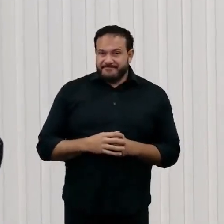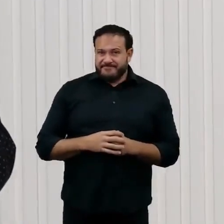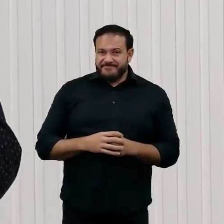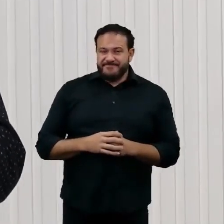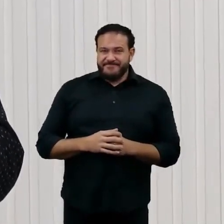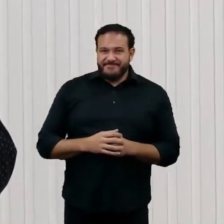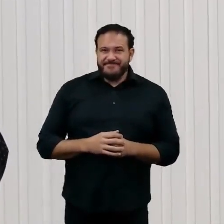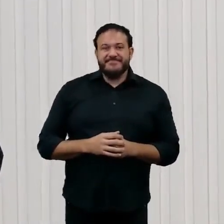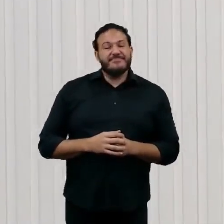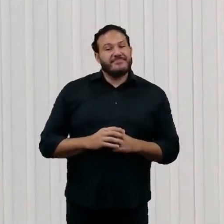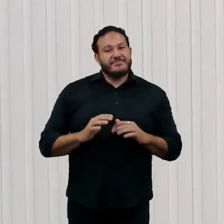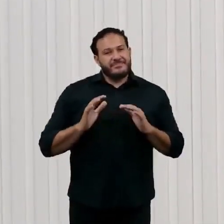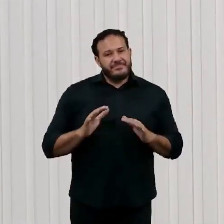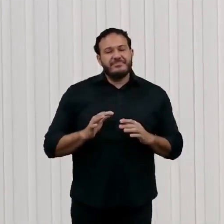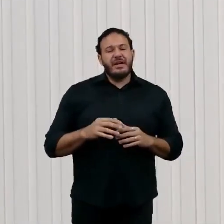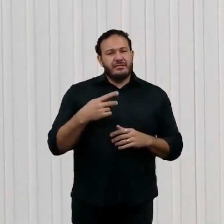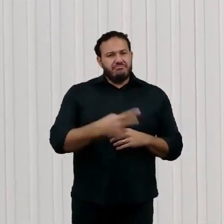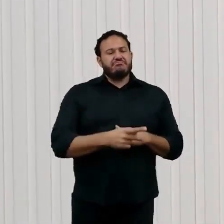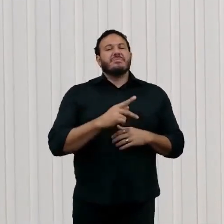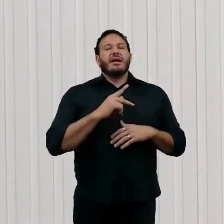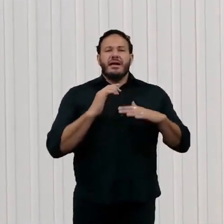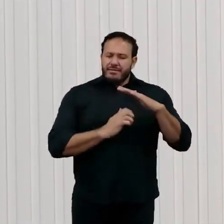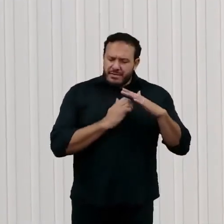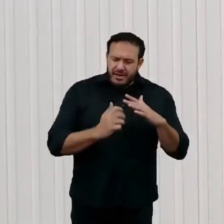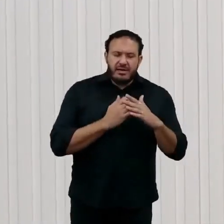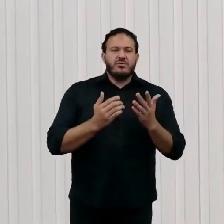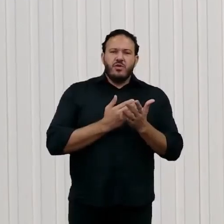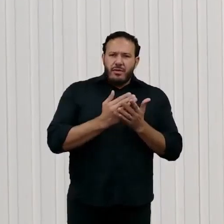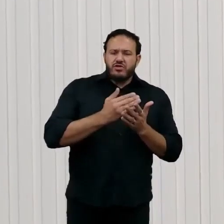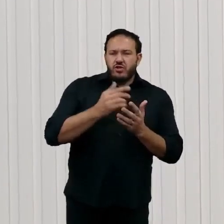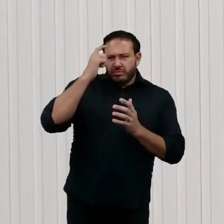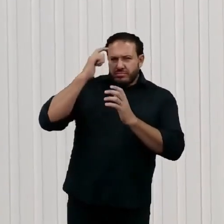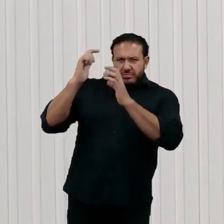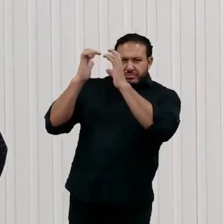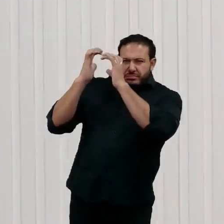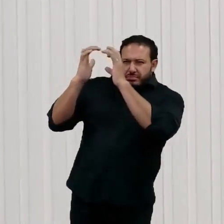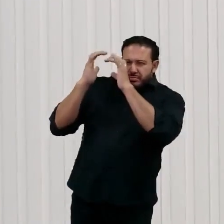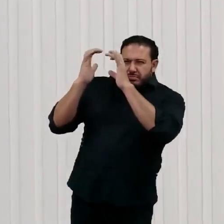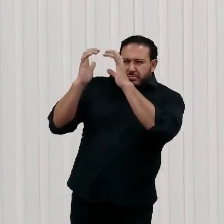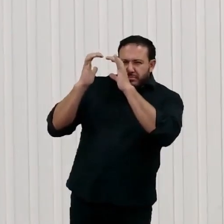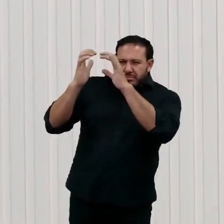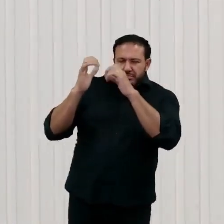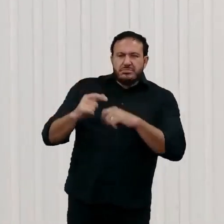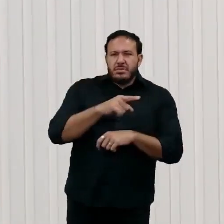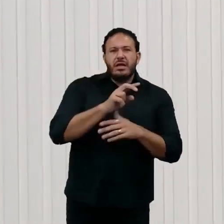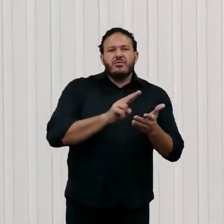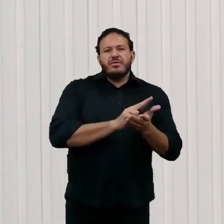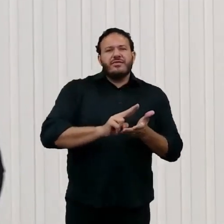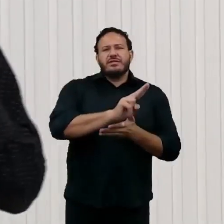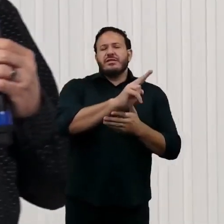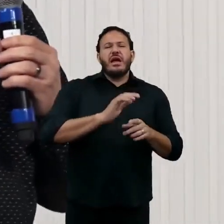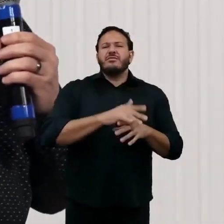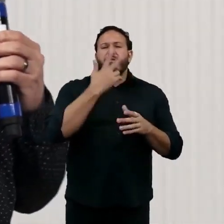E a empresa começou em redes neurais, na universidade, e falhou rapidamente, porque nós podíamos